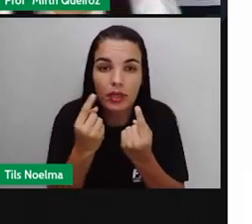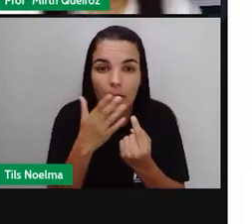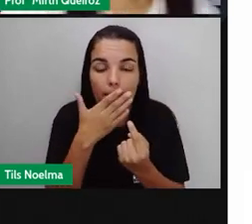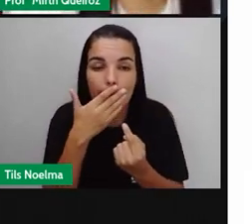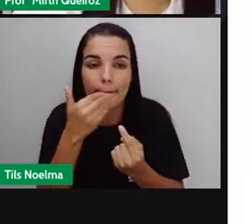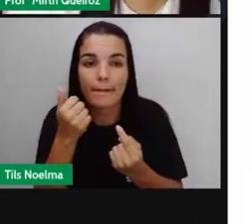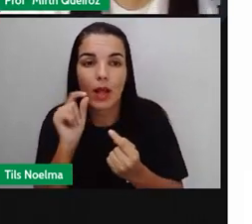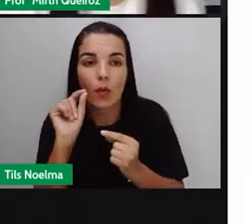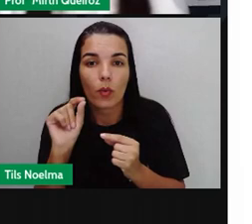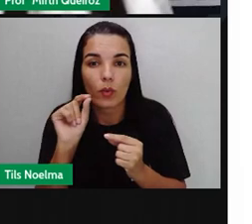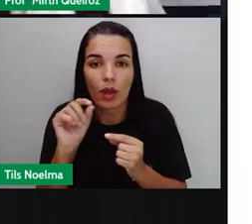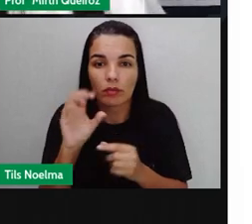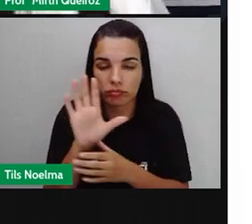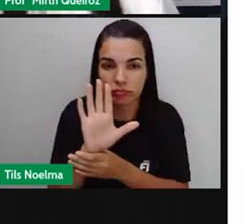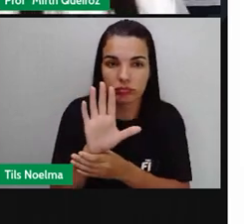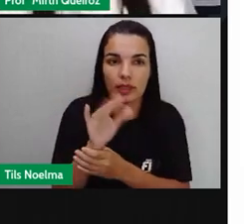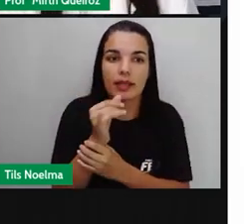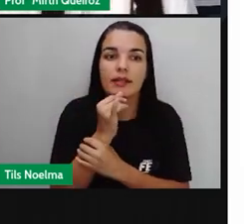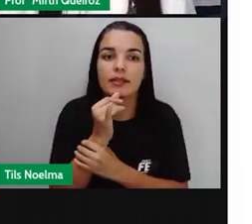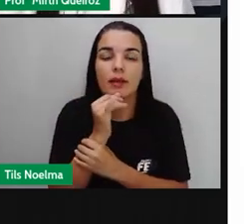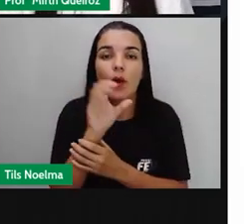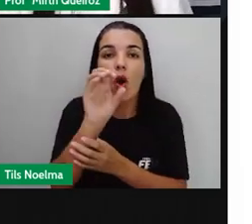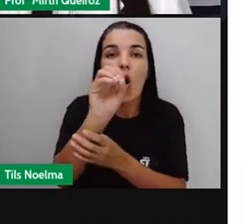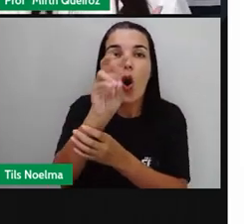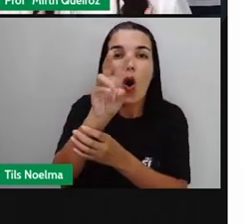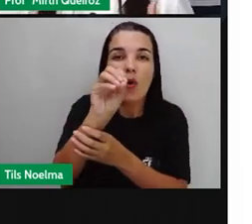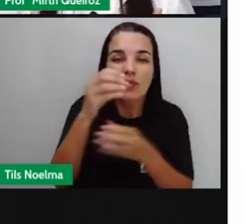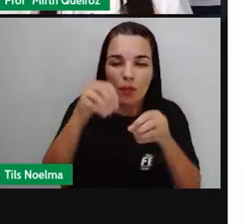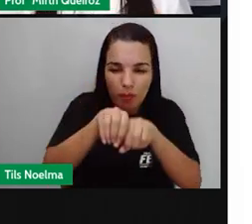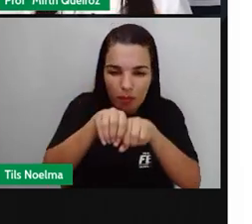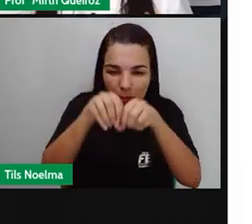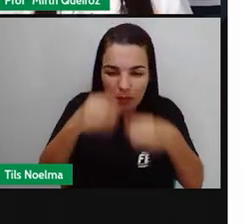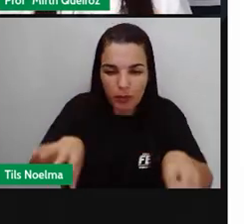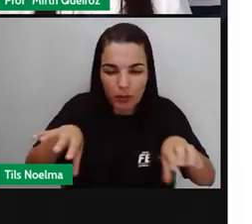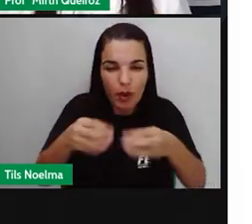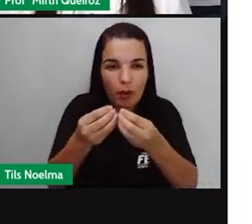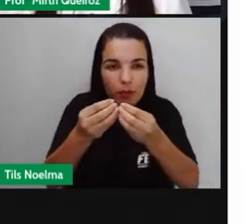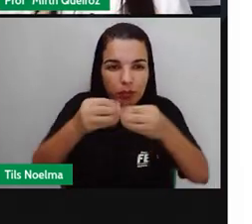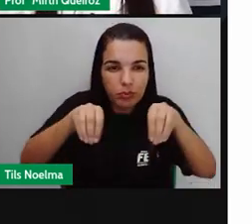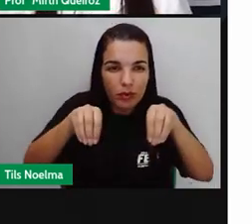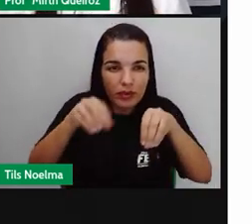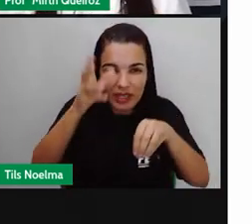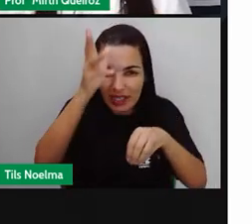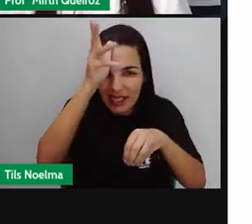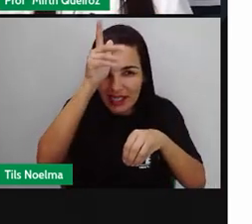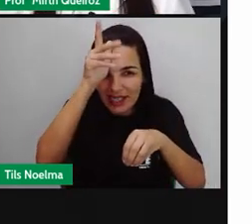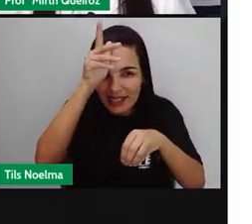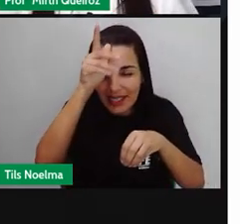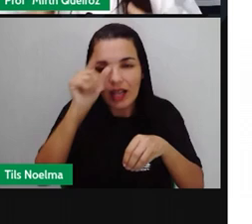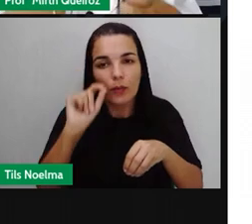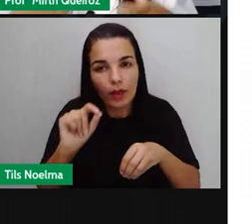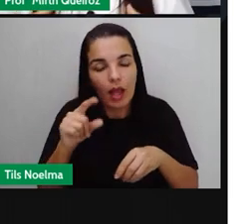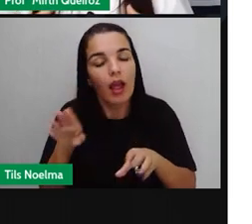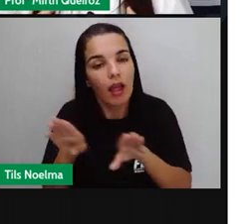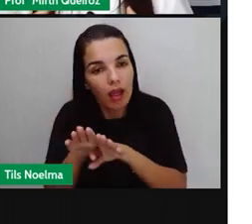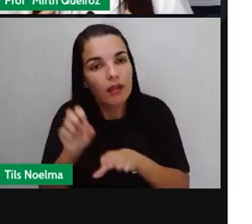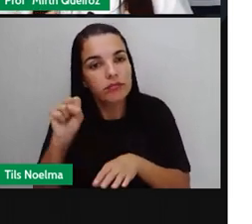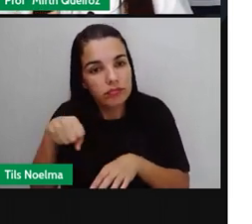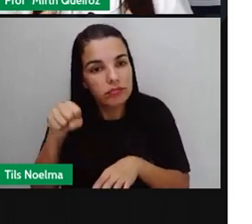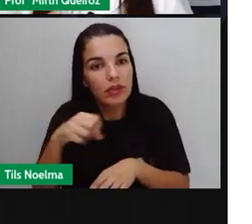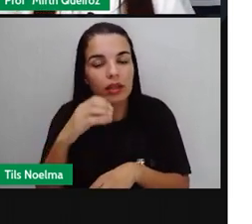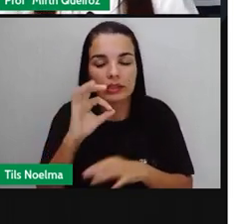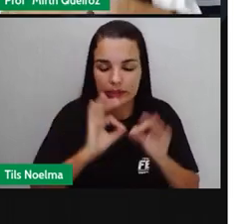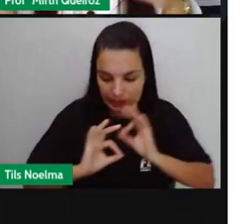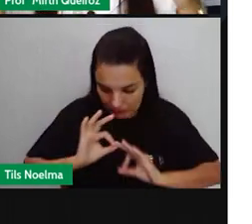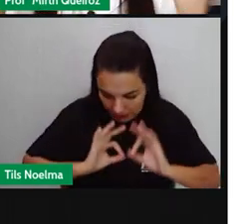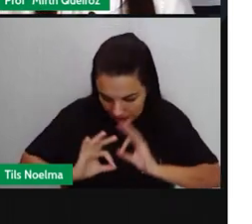melhor. O ovo pode ser considerado uma célula. O ovo de galinha, ele é uma célula. Então, nesse ovo, o